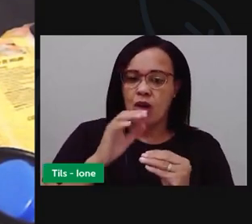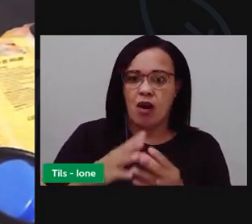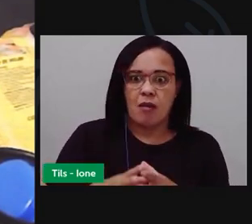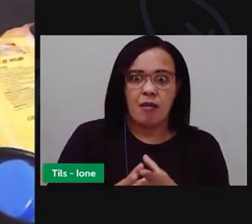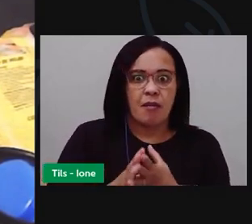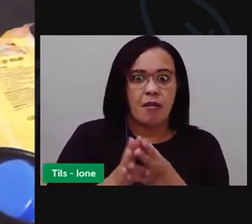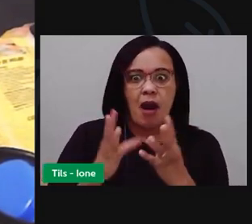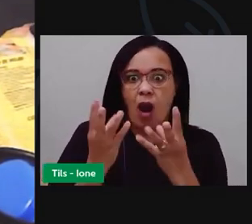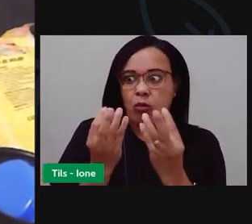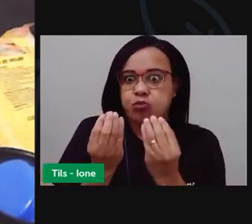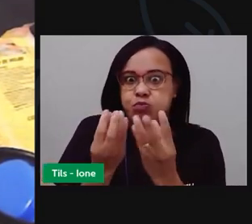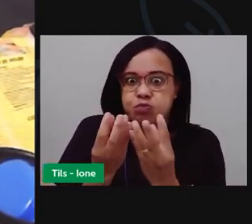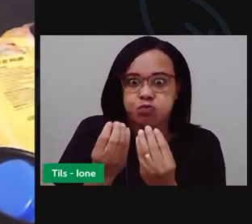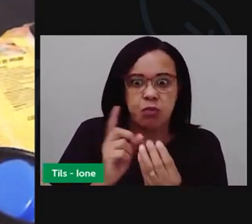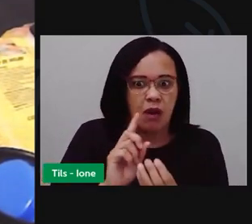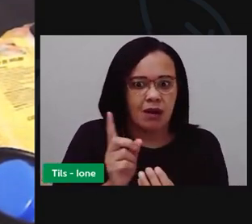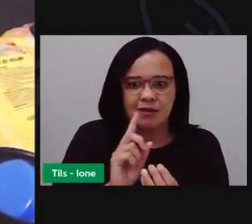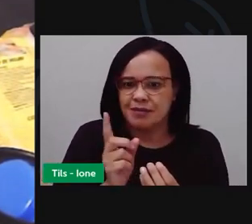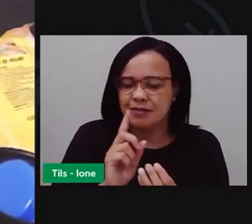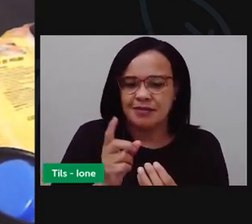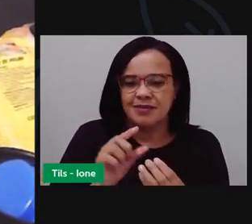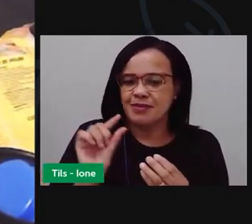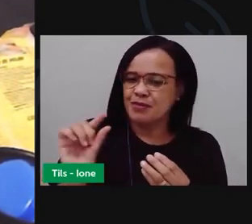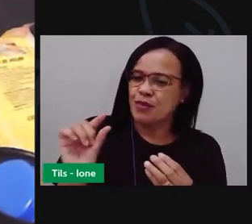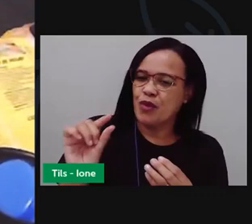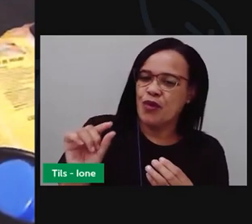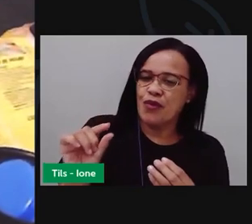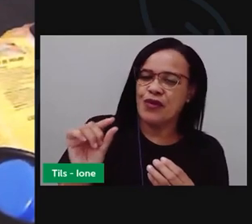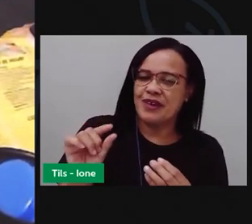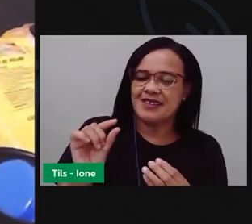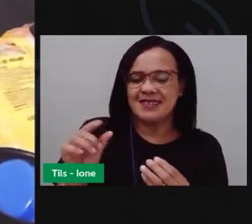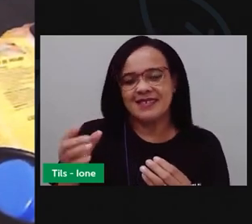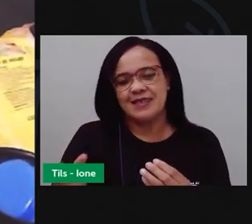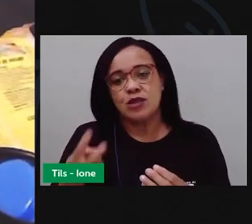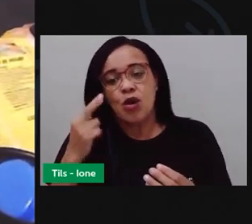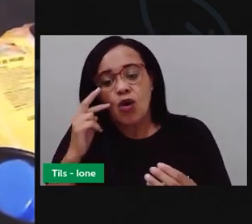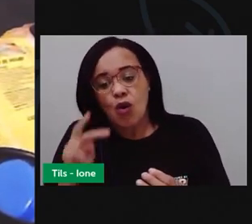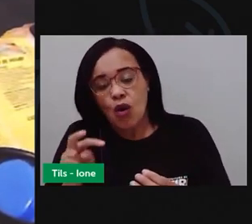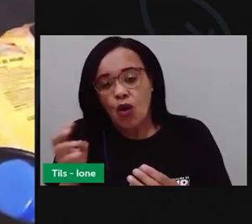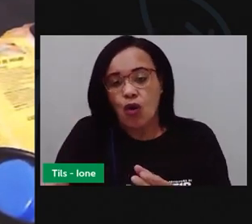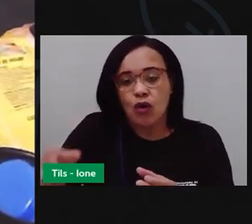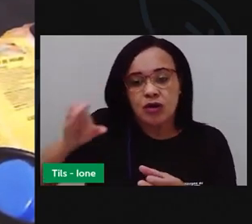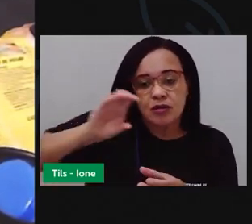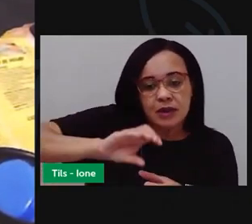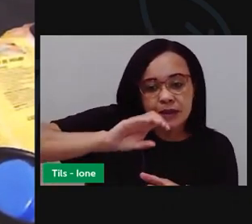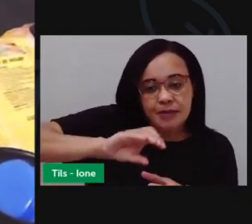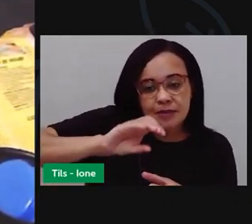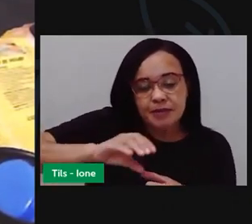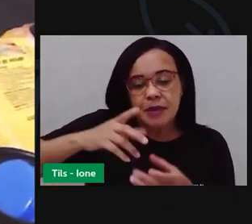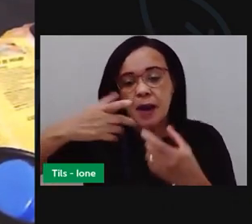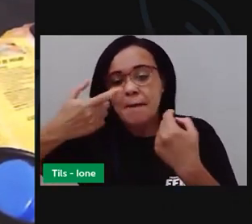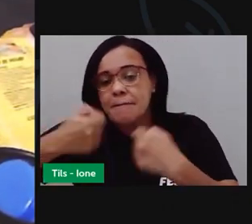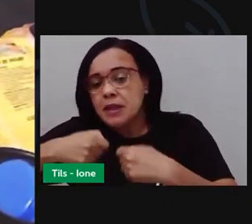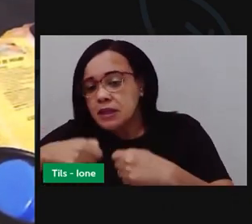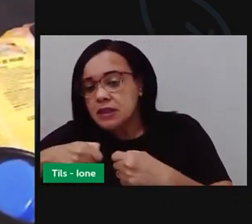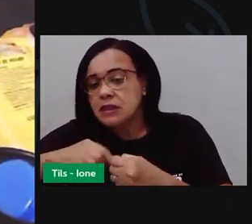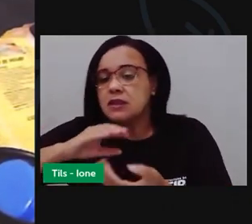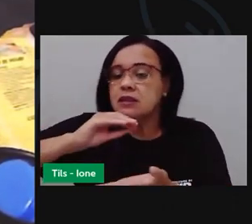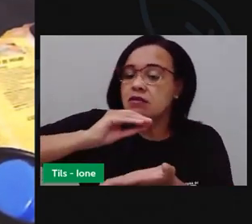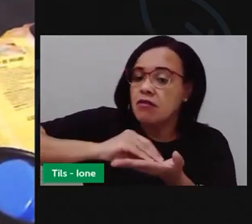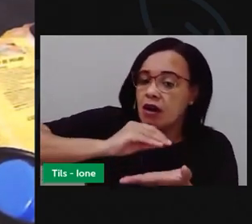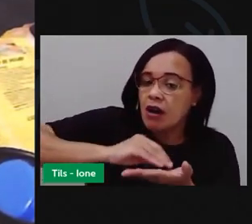ensapado, não é para ficar cheio de água. Por isso que a gente vai adicionando aqui, ó, aos poucos.